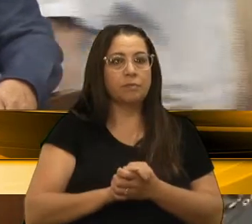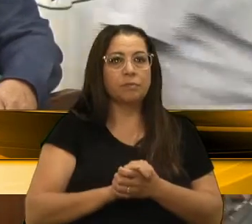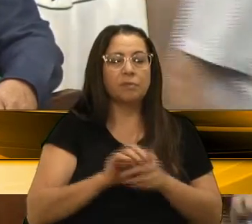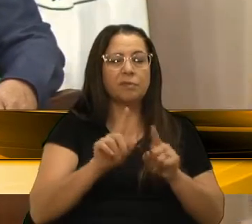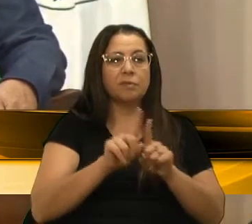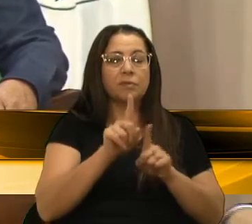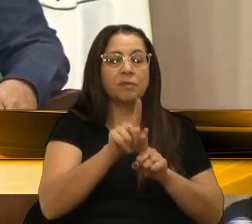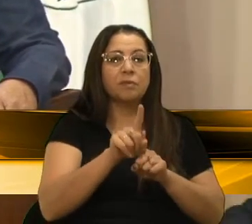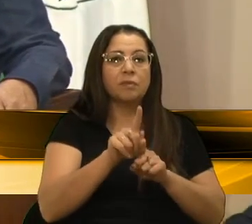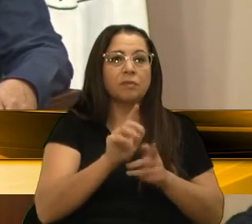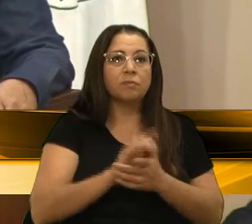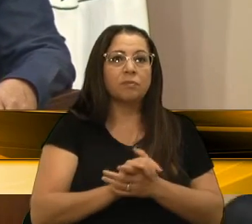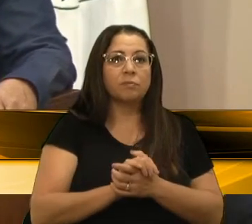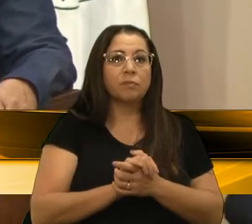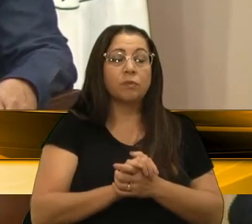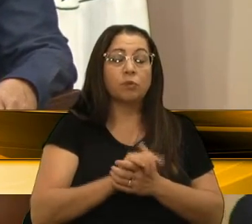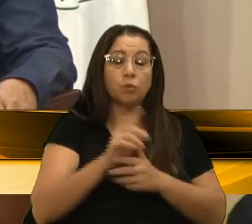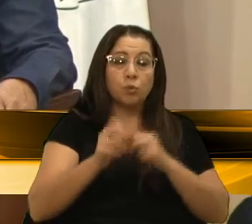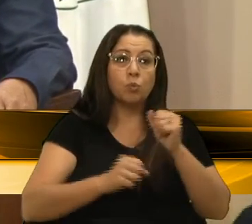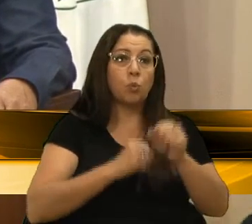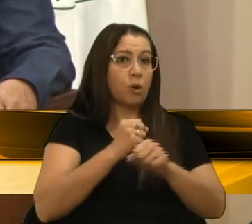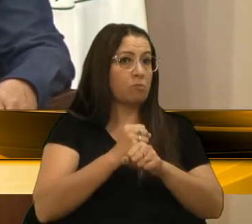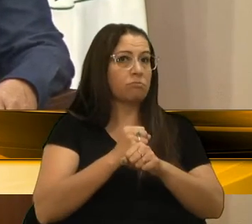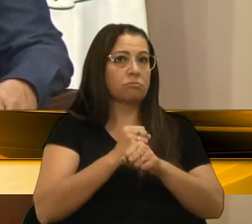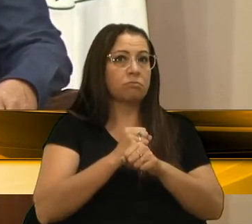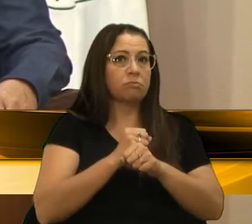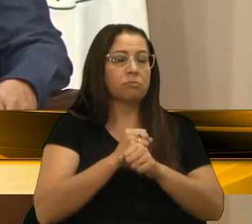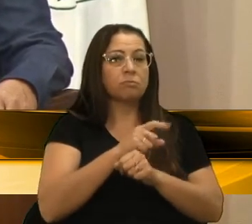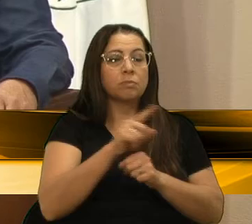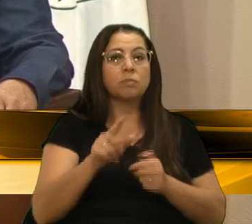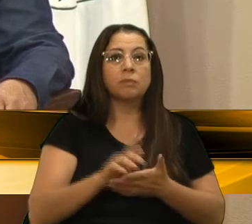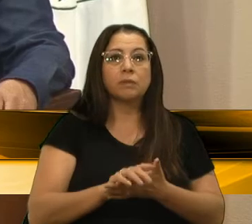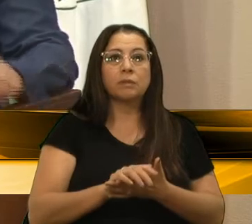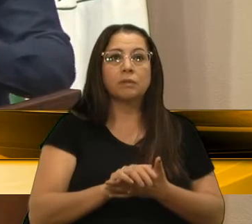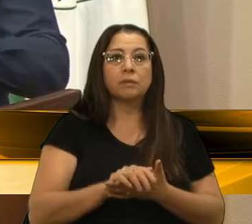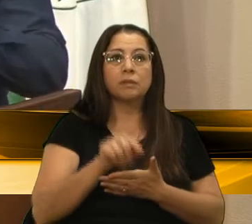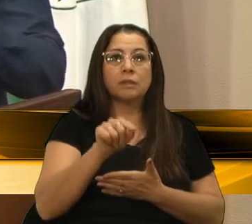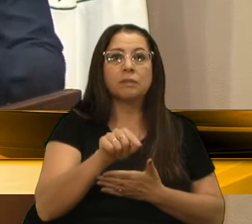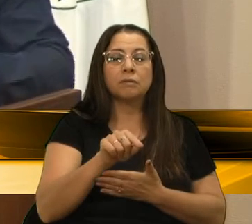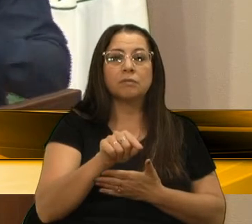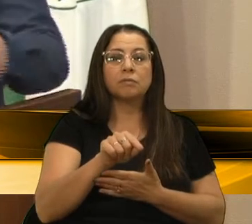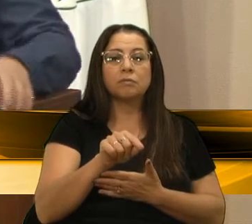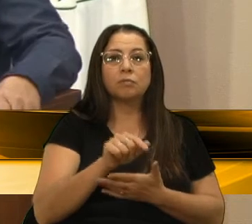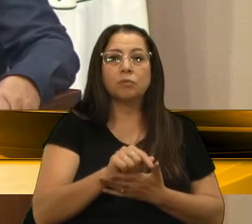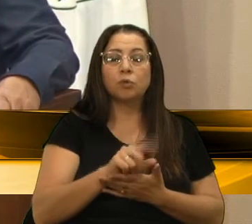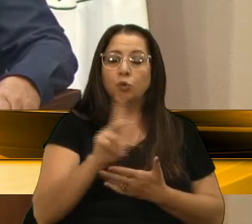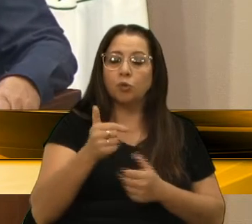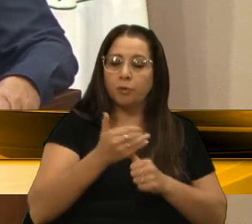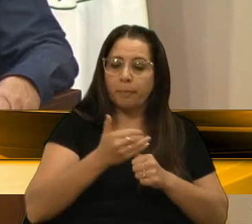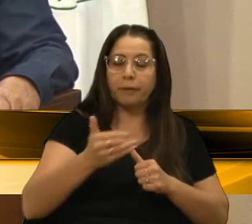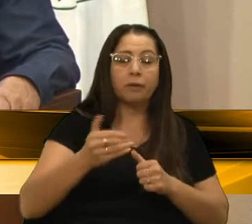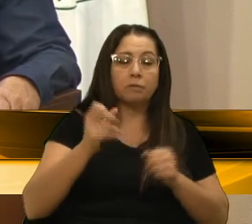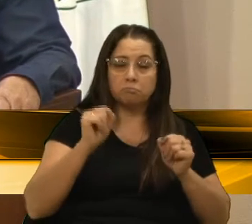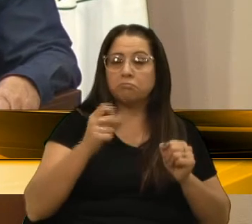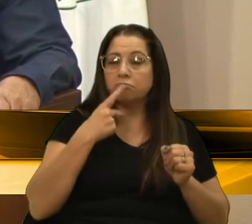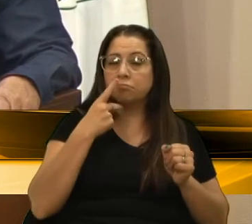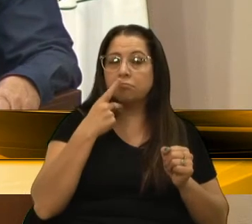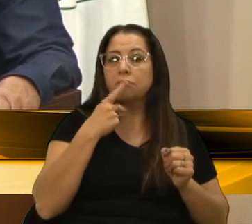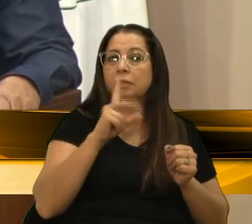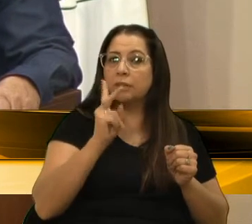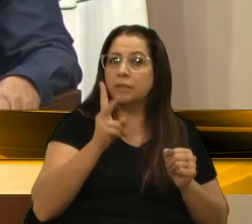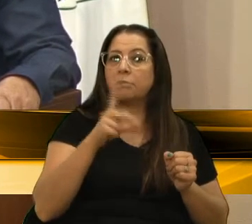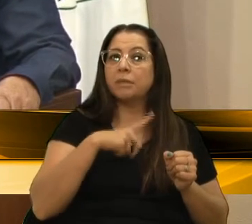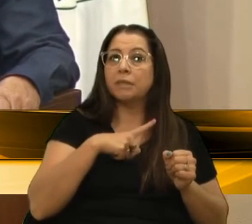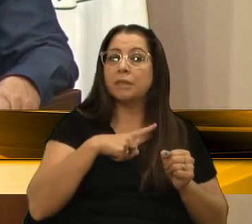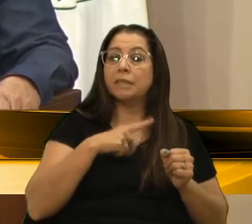dizer que todo ano, todo ano, a gente aqui, todos os mandatos, posso dizer, a gente